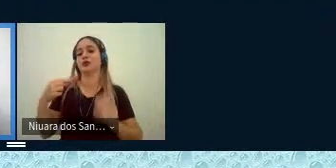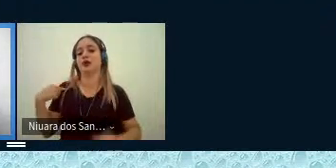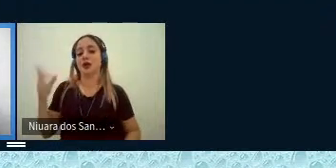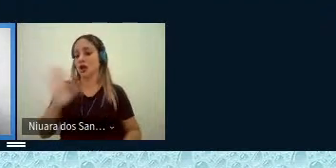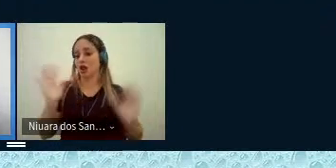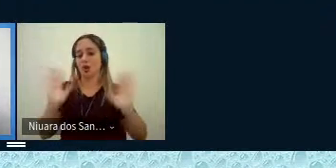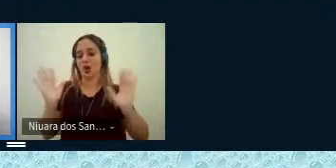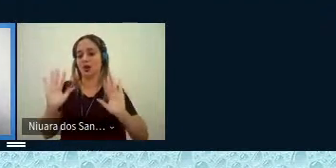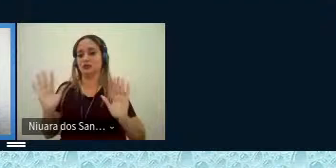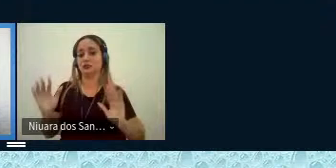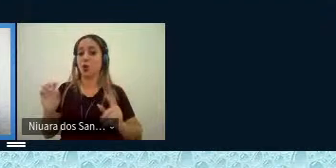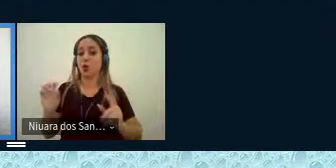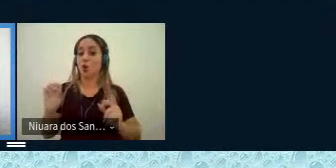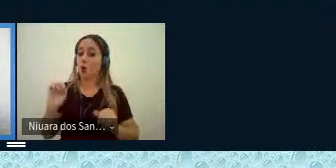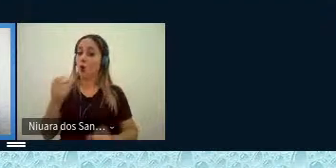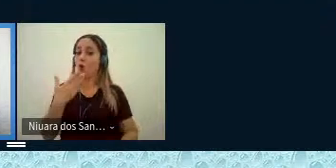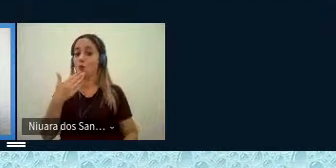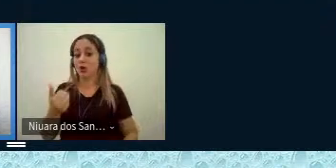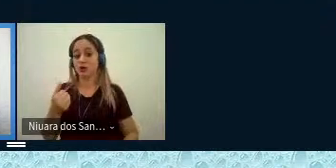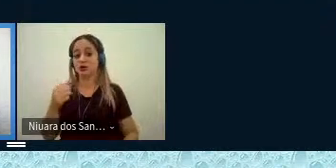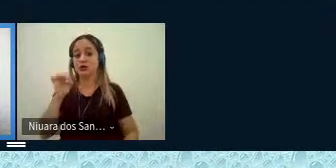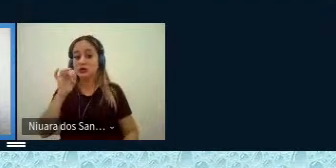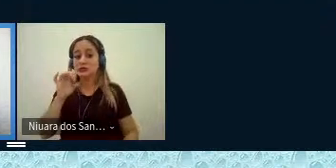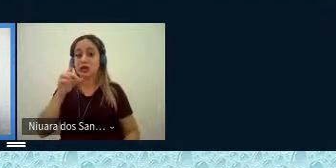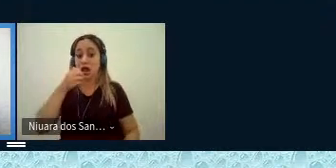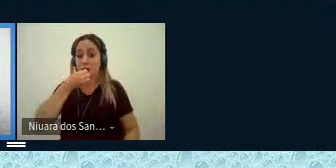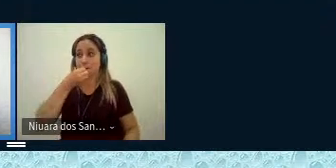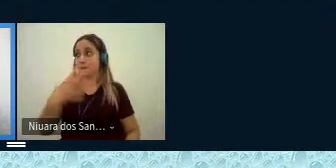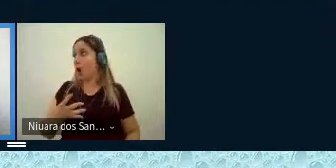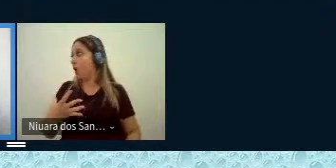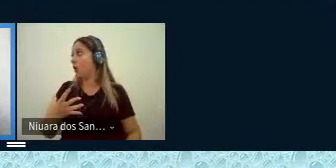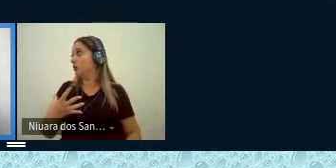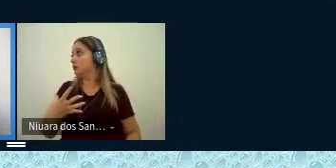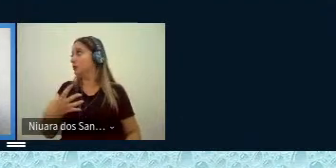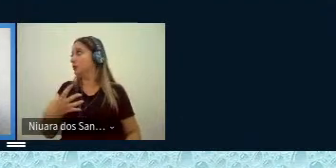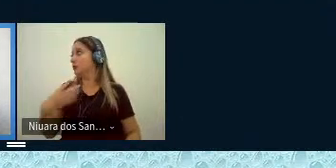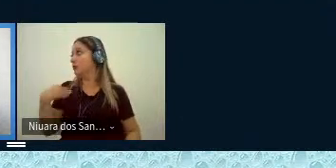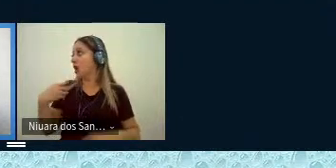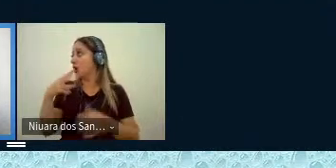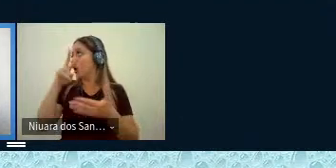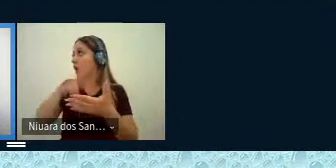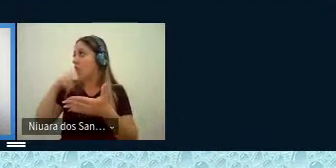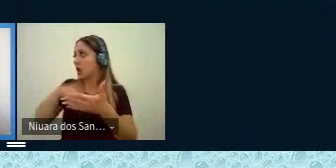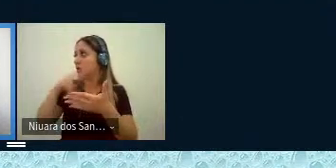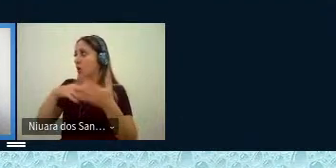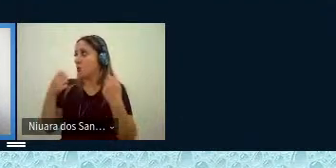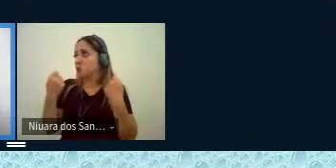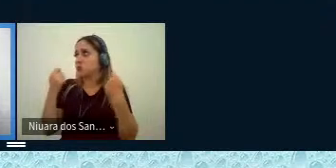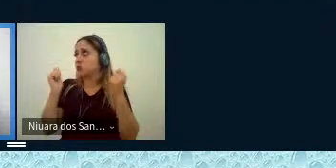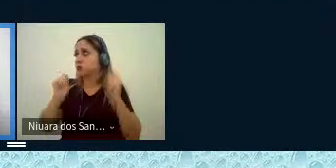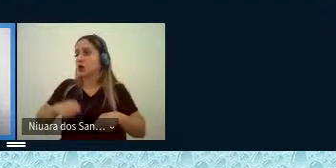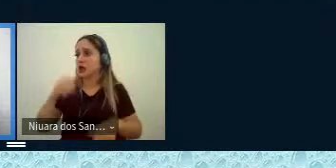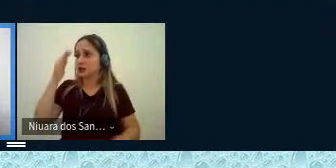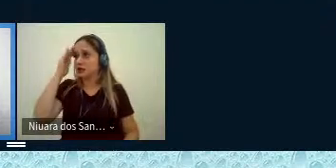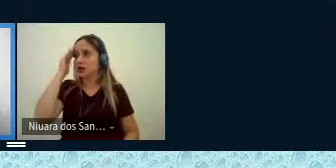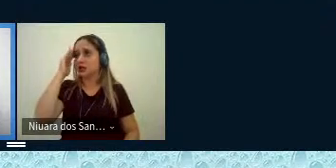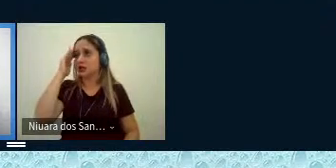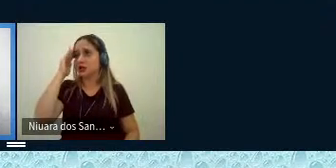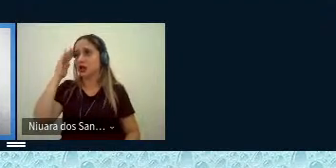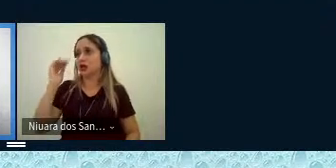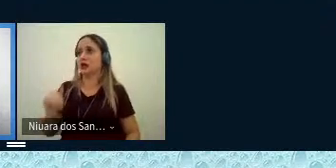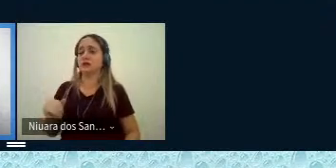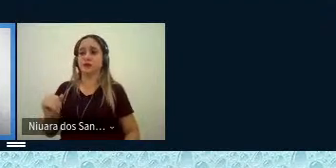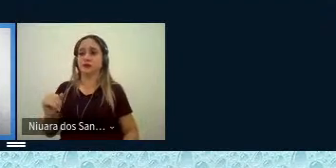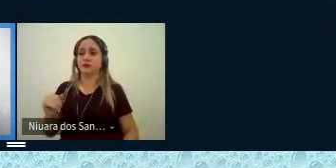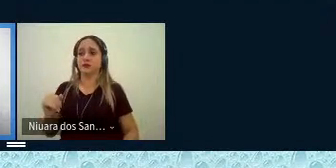eram, ou melhor, se elas eram suficientes para que o leitor compreendesse e alcançasse